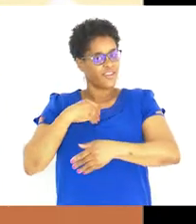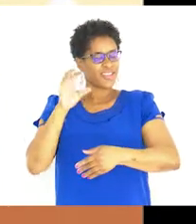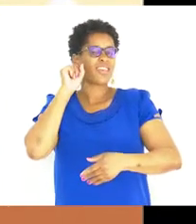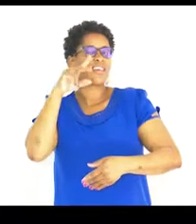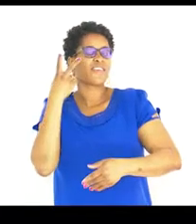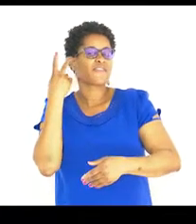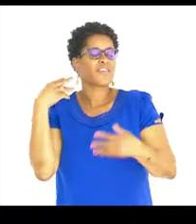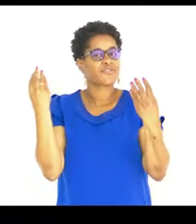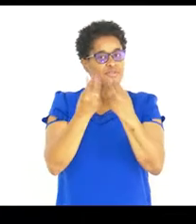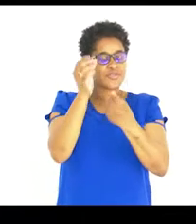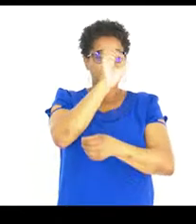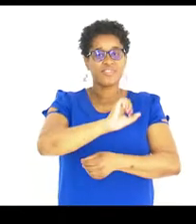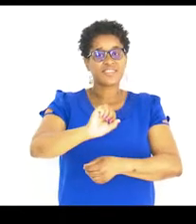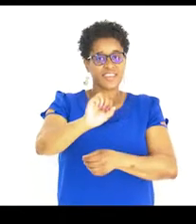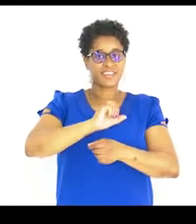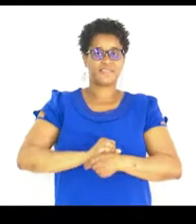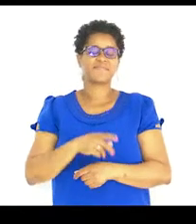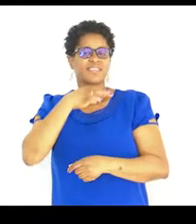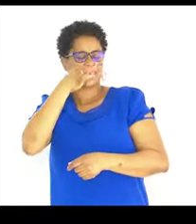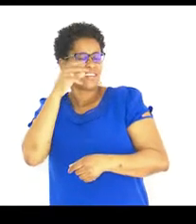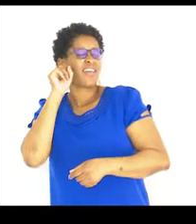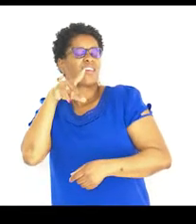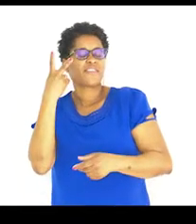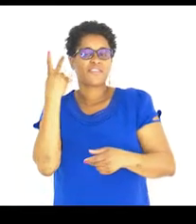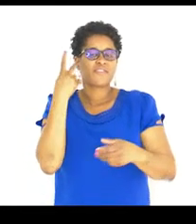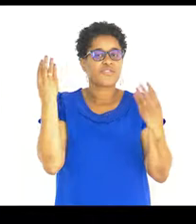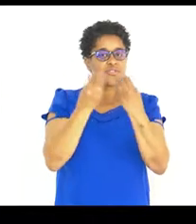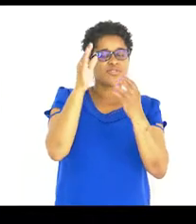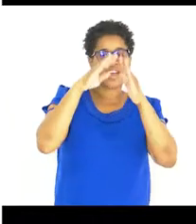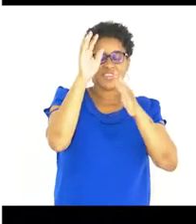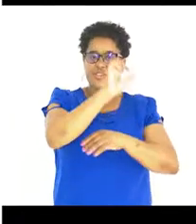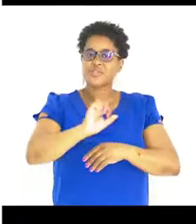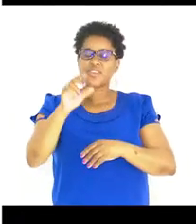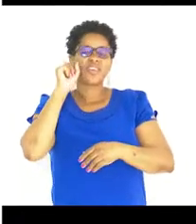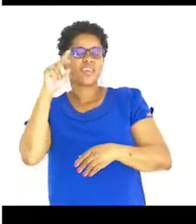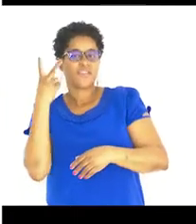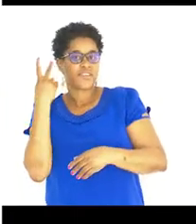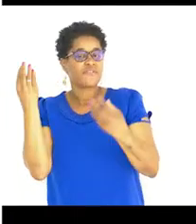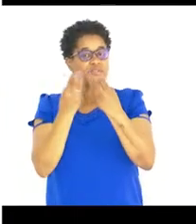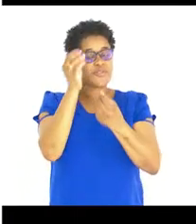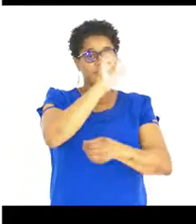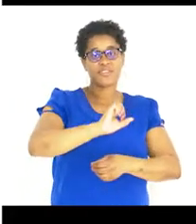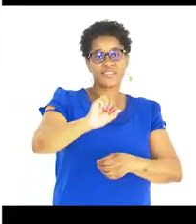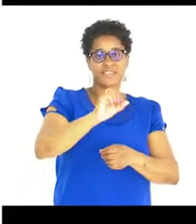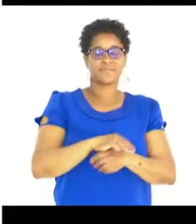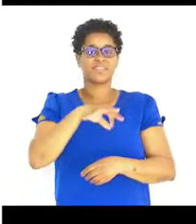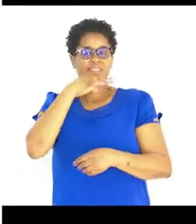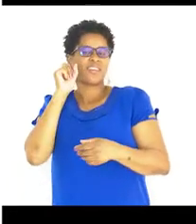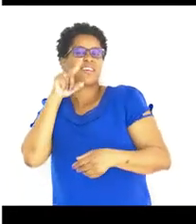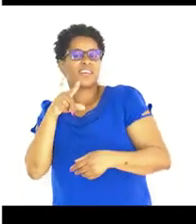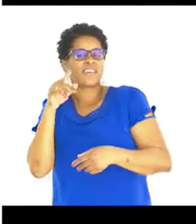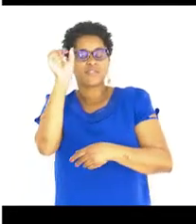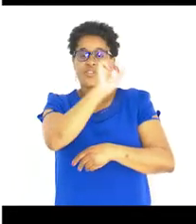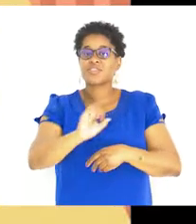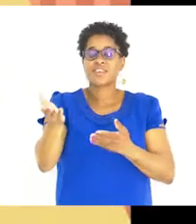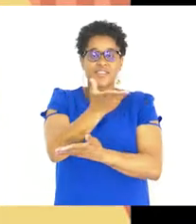Quem olha por você Diga quem mora na sua casa Quem mora com você Com quem